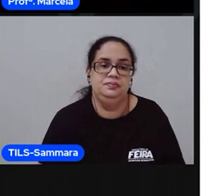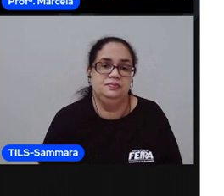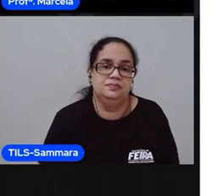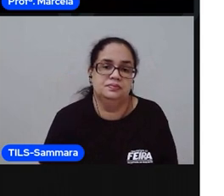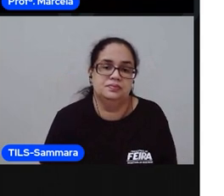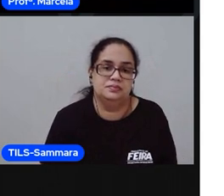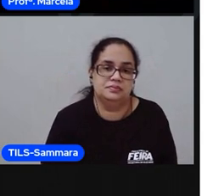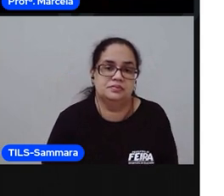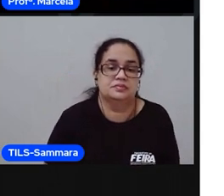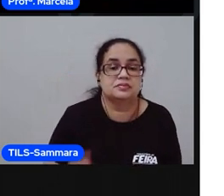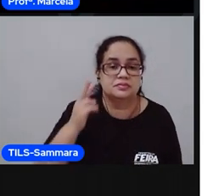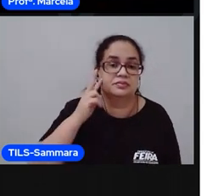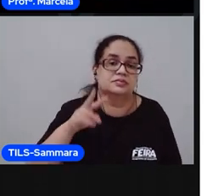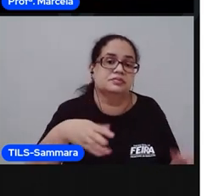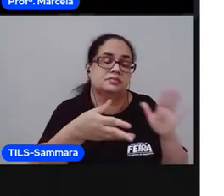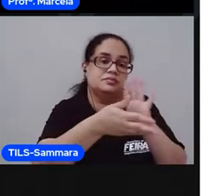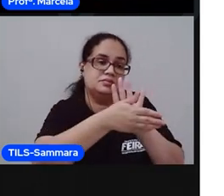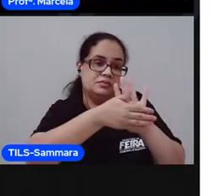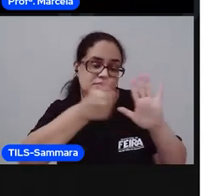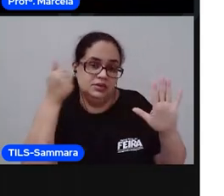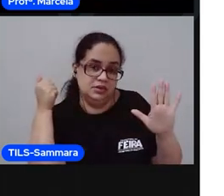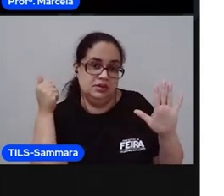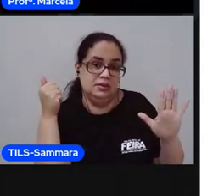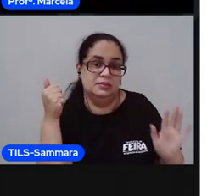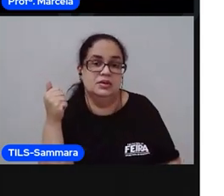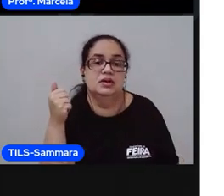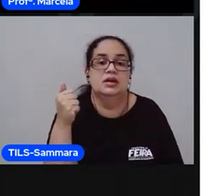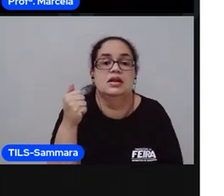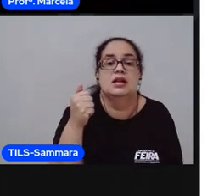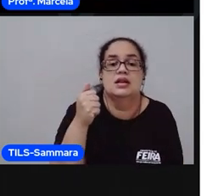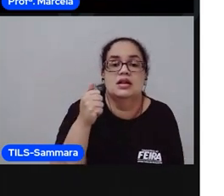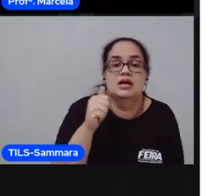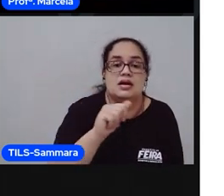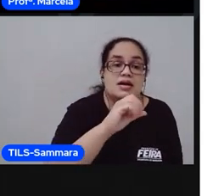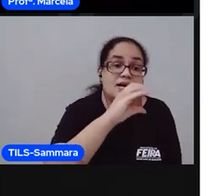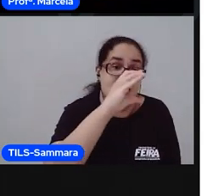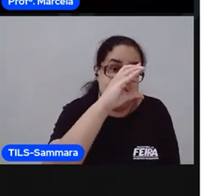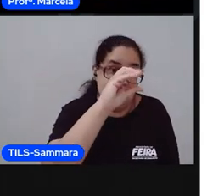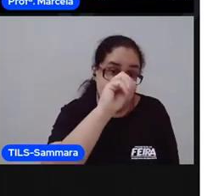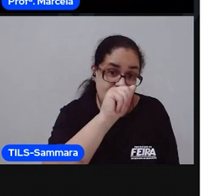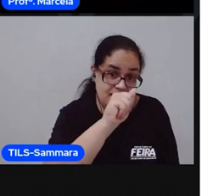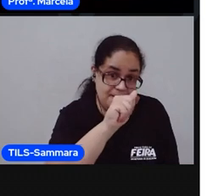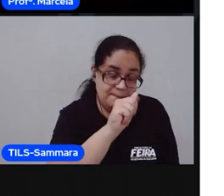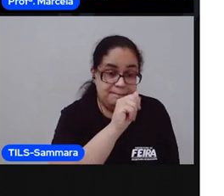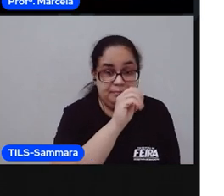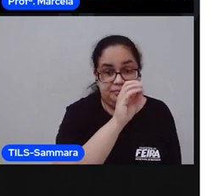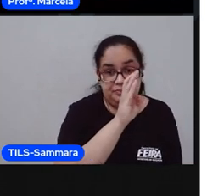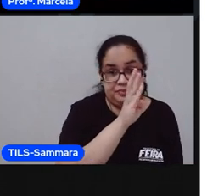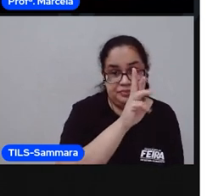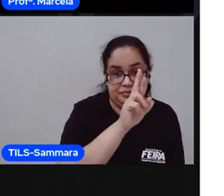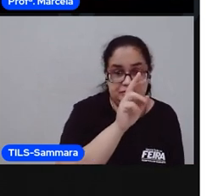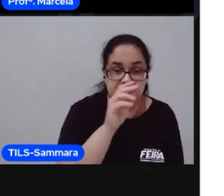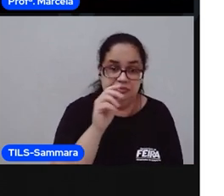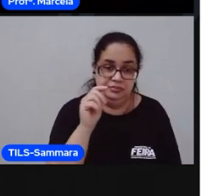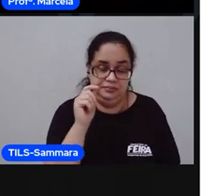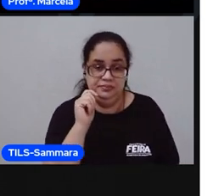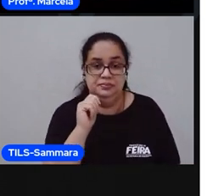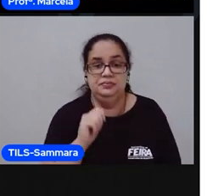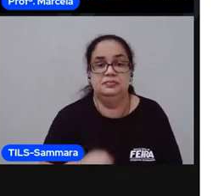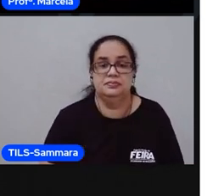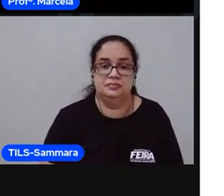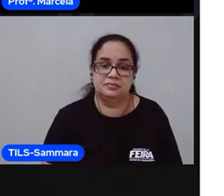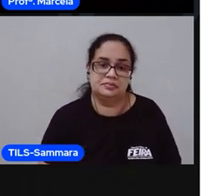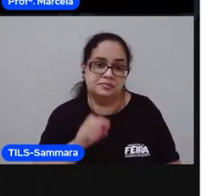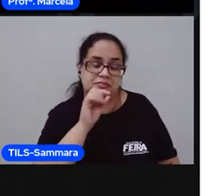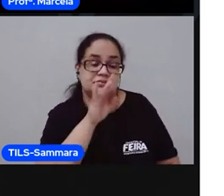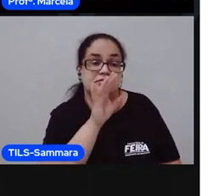Se eu retirar a primeira sílaba dessa palavra, cabrita, vou pegar aqui, vou deixar